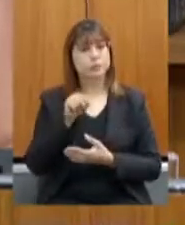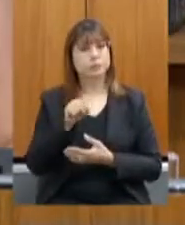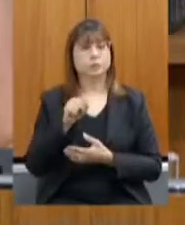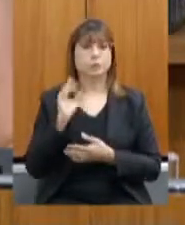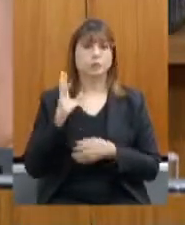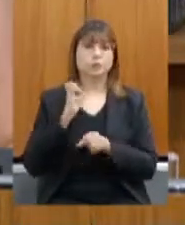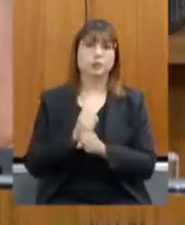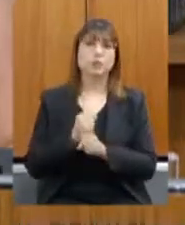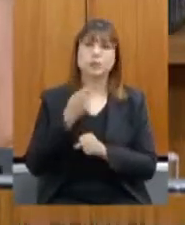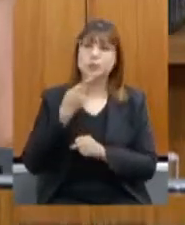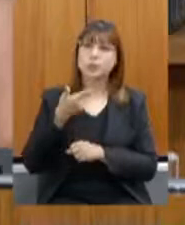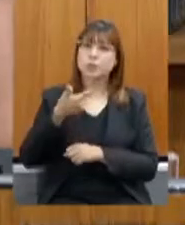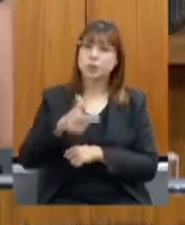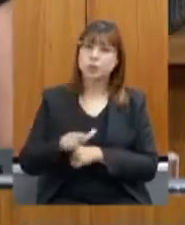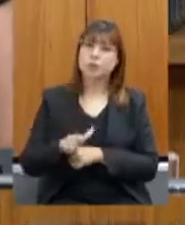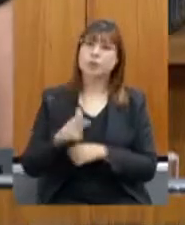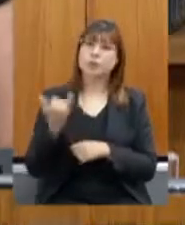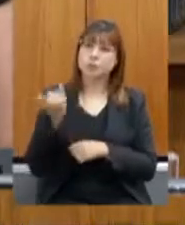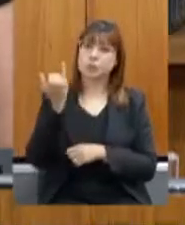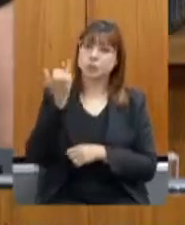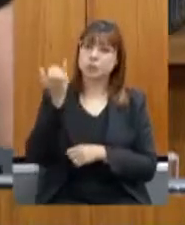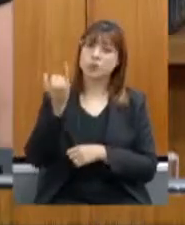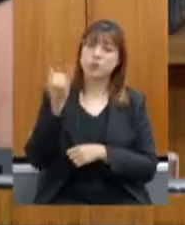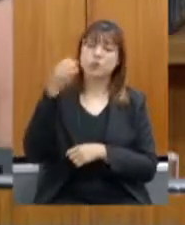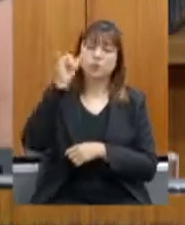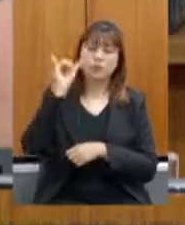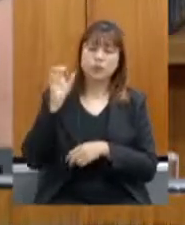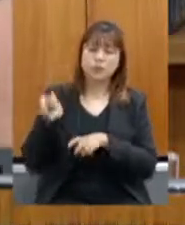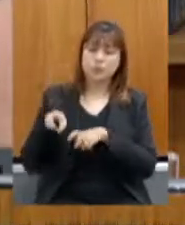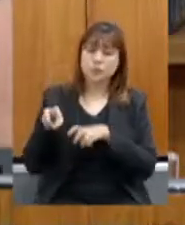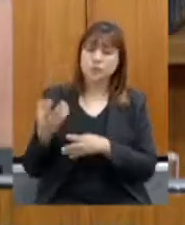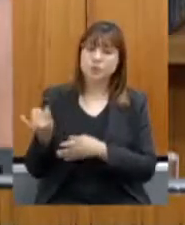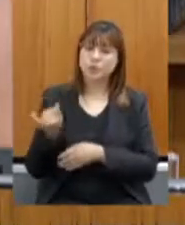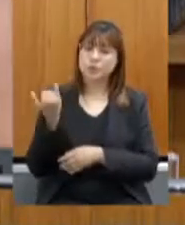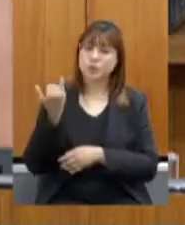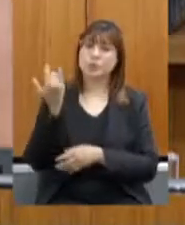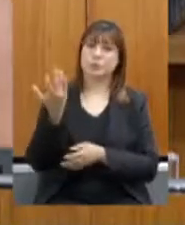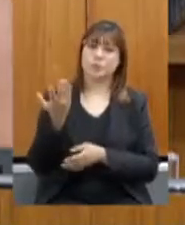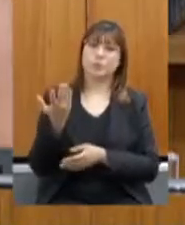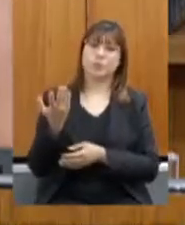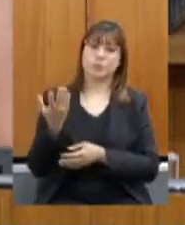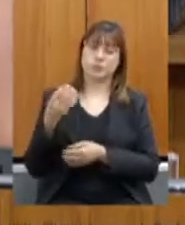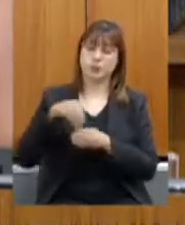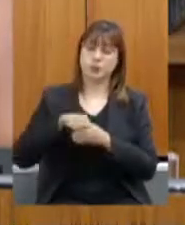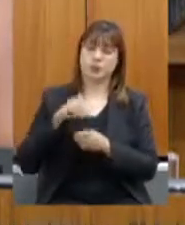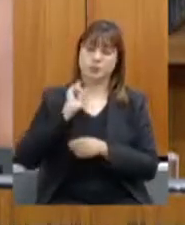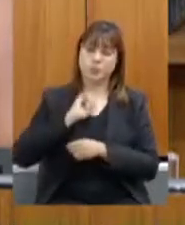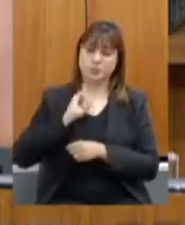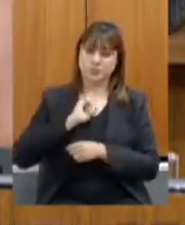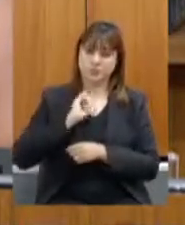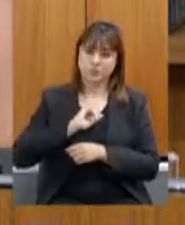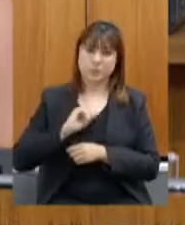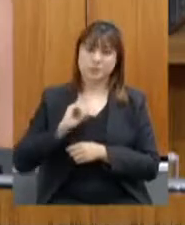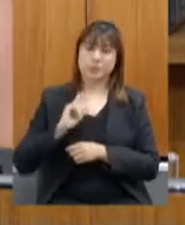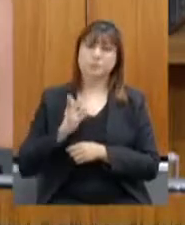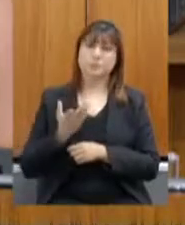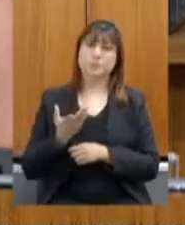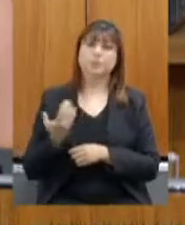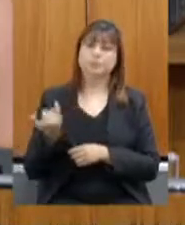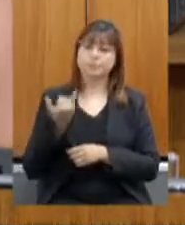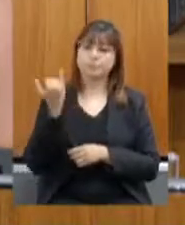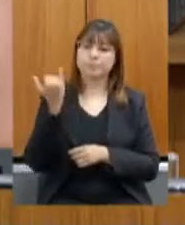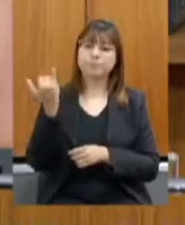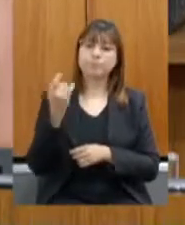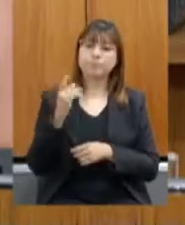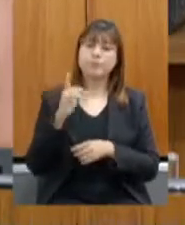mais uma vez a importância da produção do agronegócio mineiro para a recuperação econômica do nosso Estado, que vai ser fundamental nesse período de